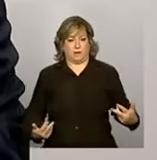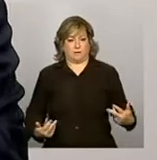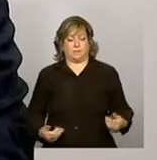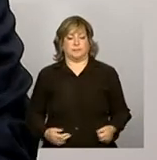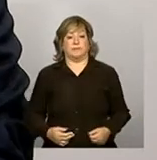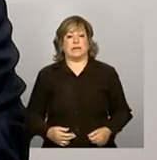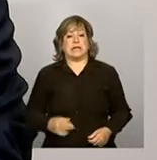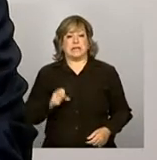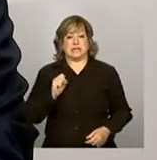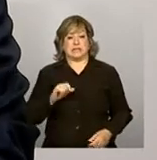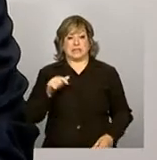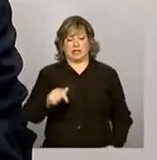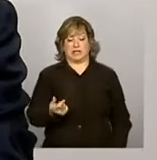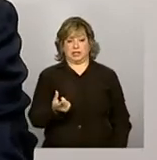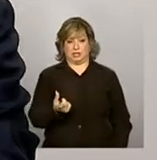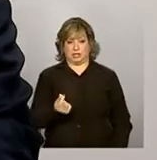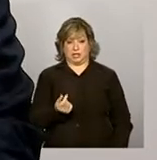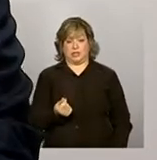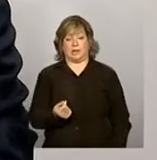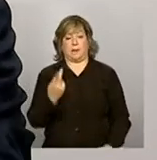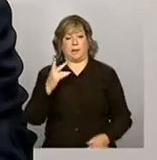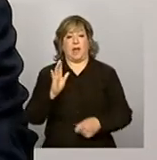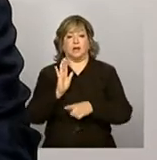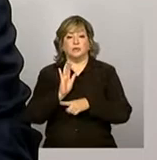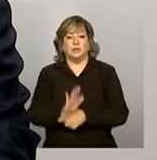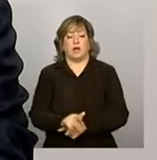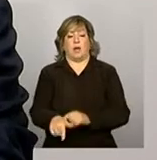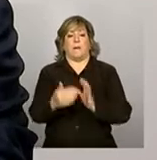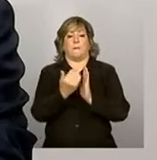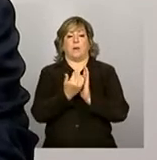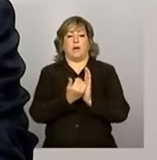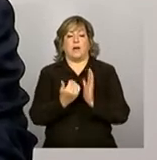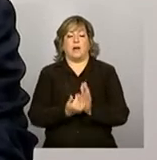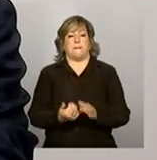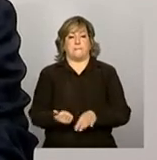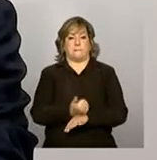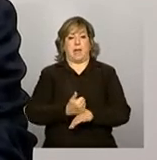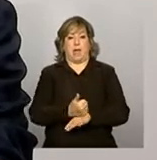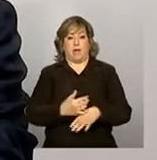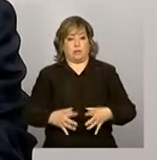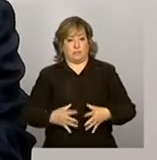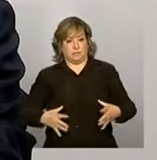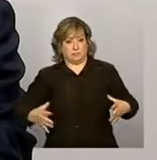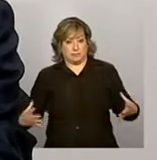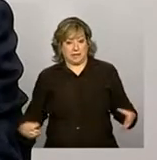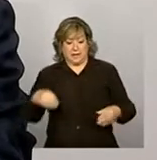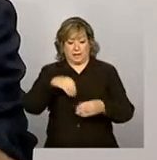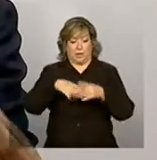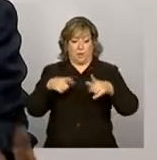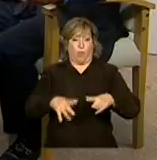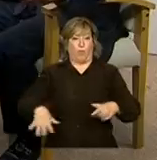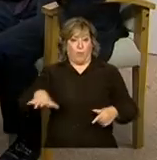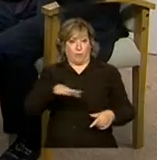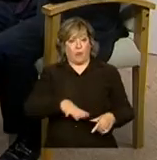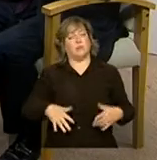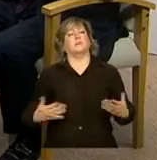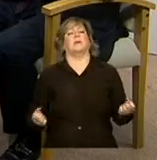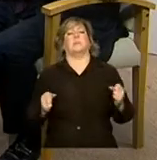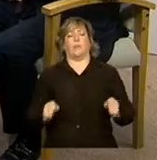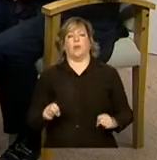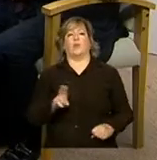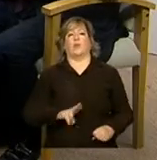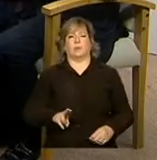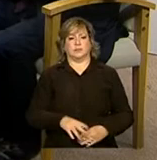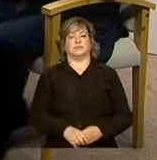para se fazer a gestão do programa, para viabilizar o bom funcionamento do programa na localidade, pode-se usar o